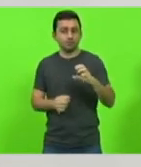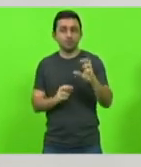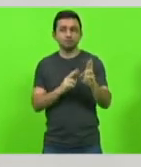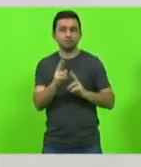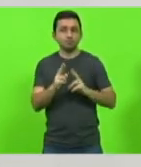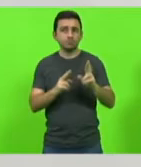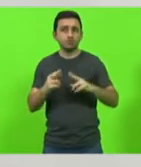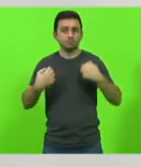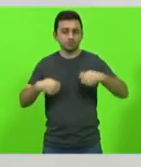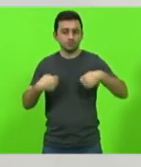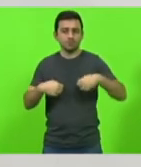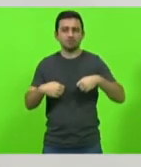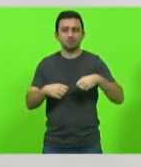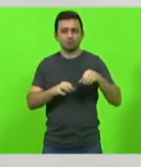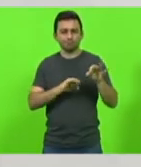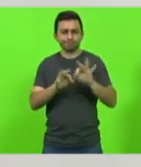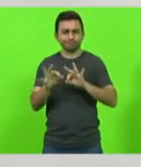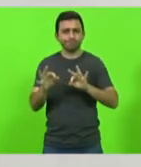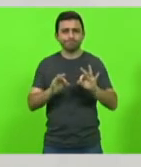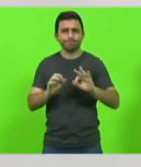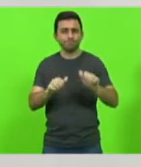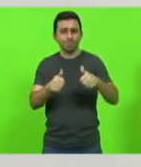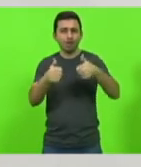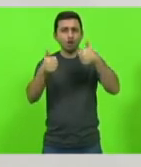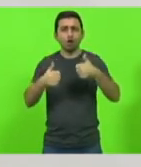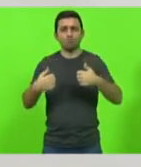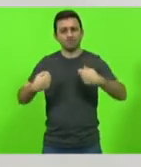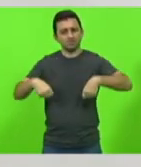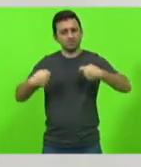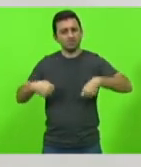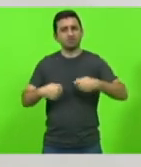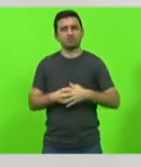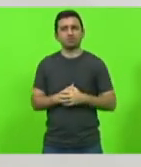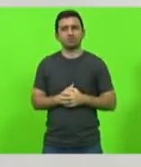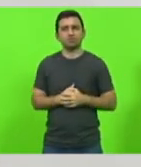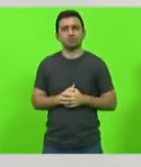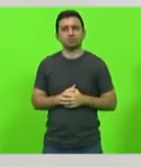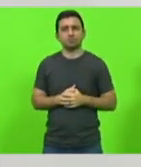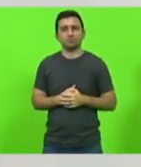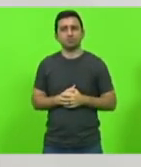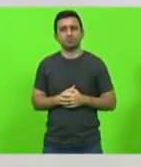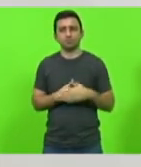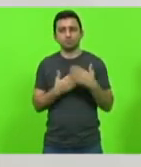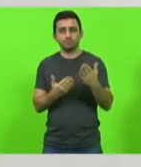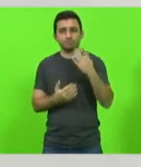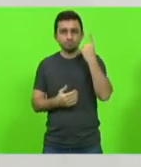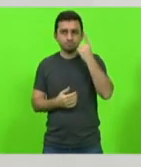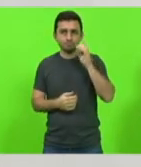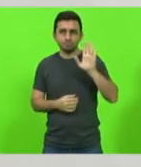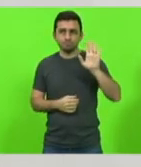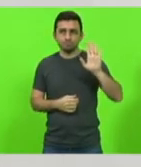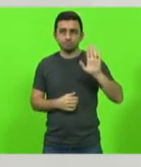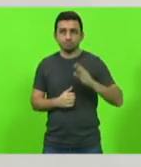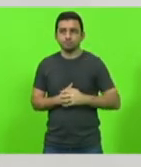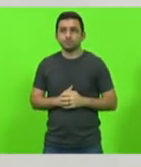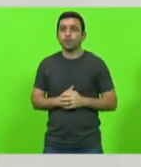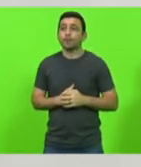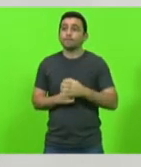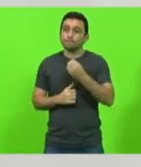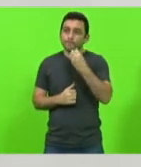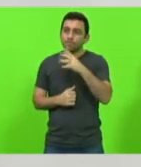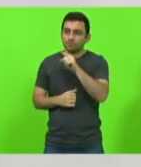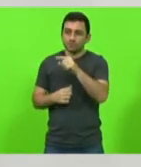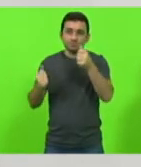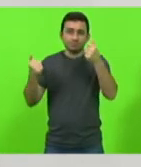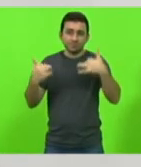estar em muito melhor condição do que estão hoje deputado é muito bom você trazer